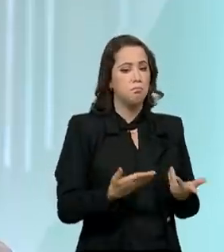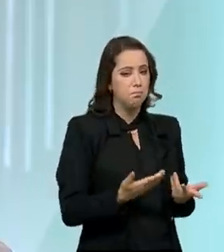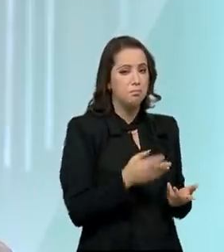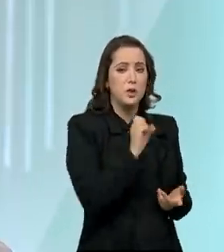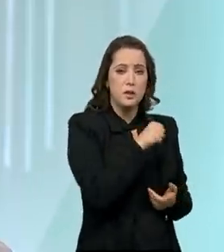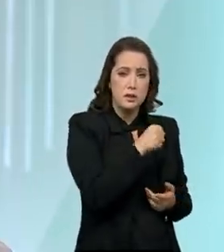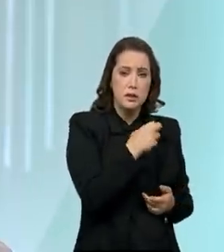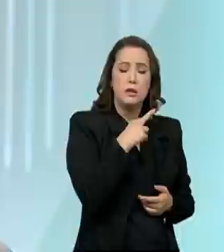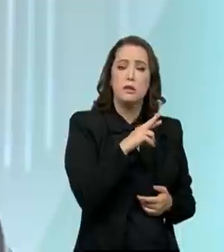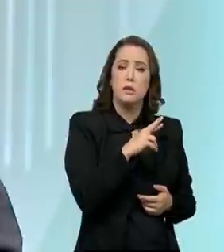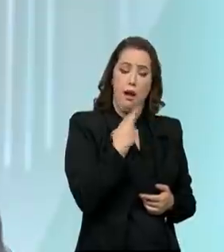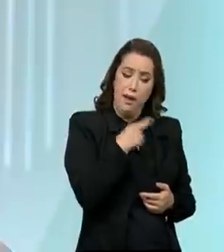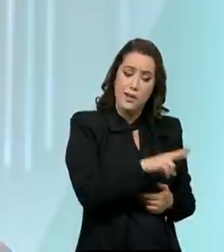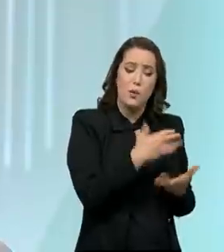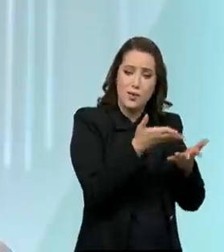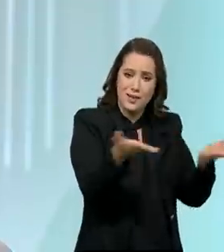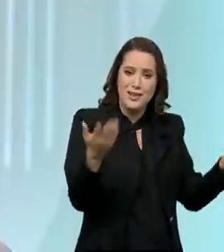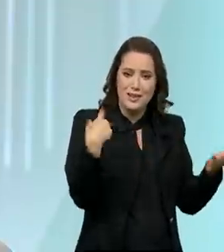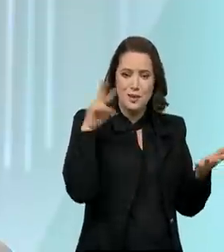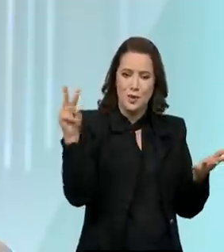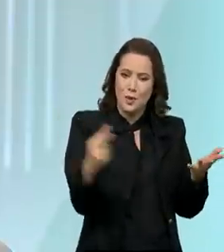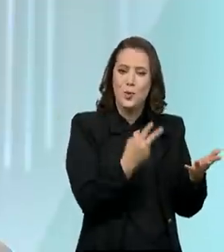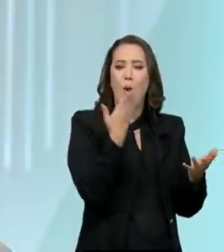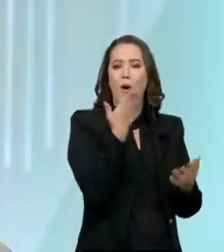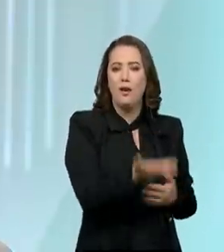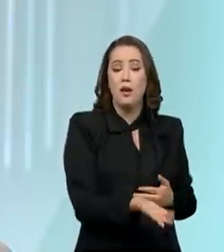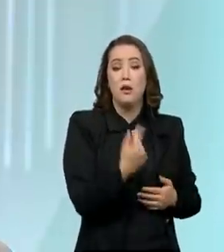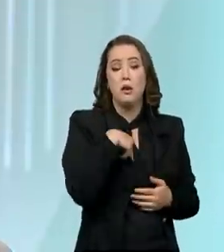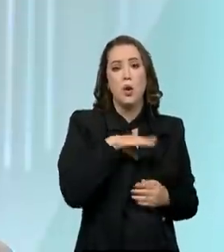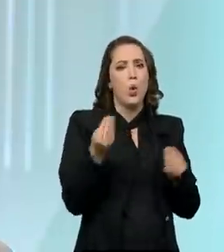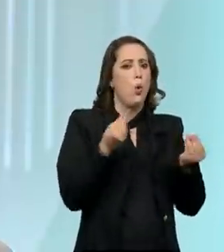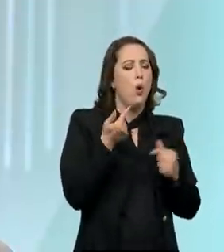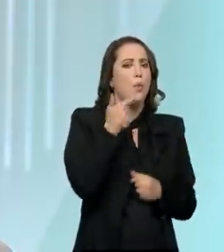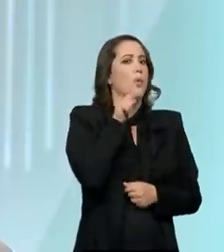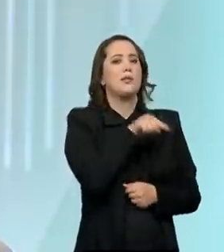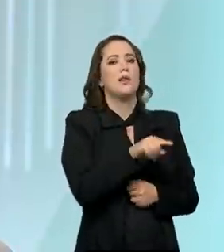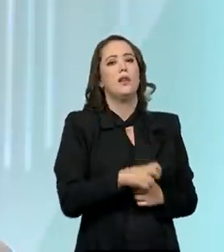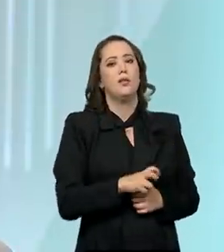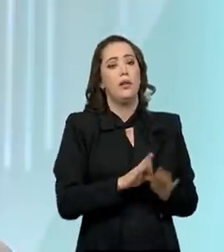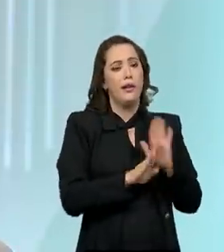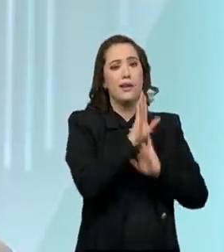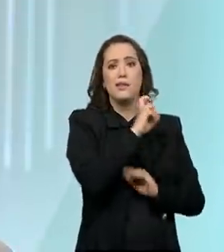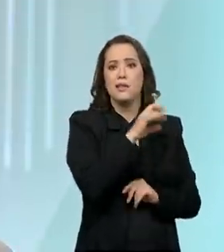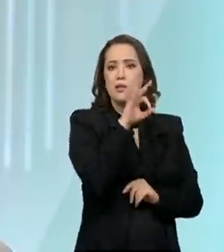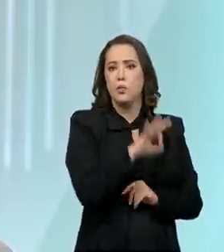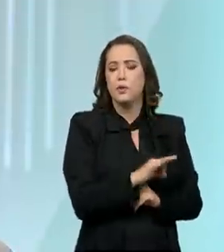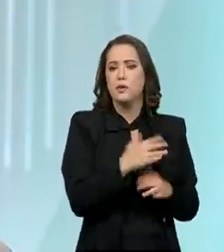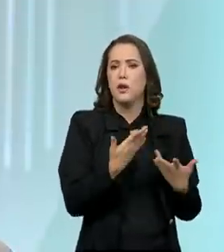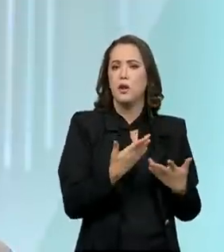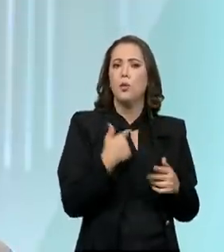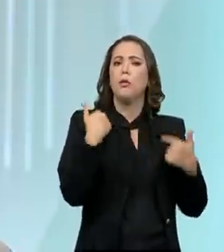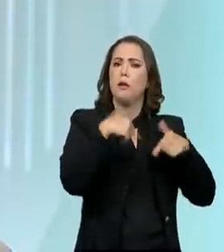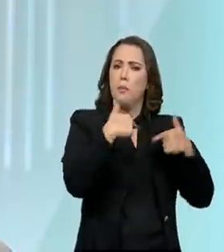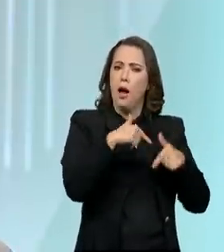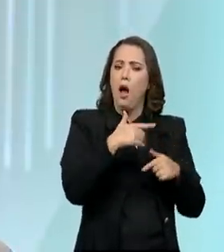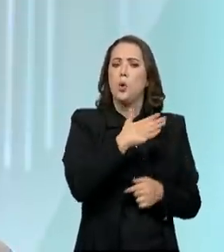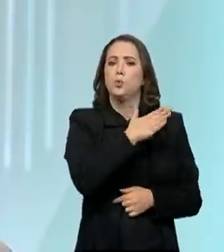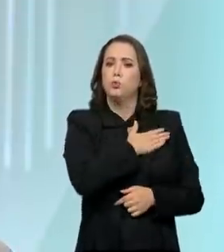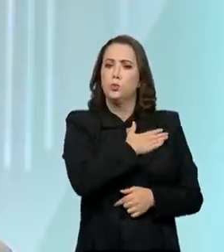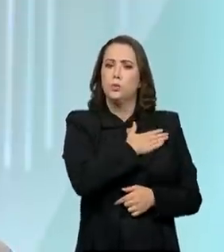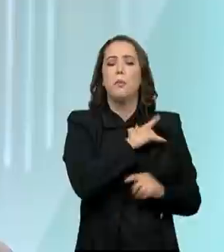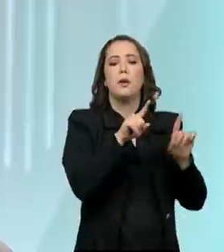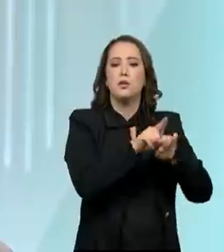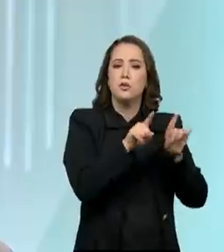Novamente, é um exemplo a nível global, que vários bancos de desenvolvimento chegam para mim e perguntam, como é vocês fizeram isso? Trabalho, patriotismo e comprometimento,